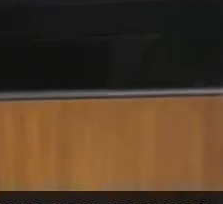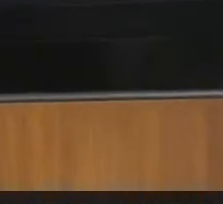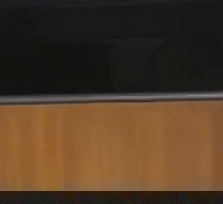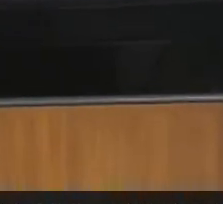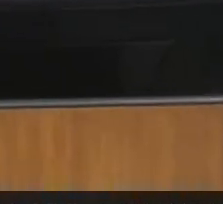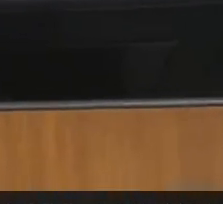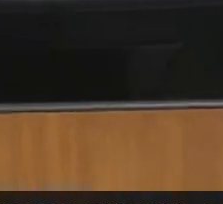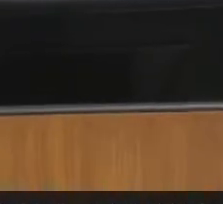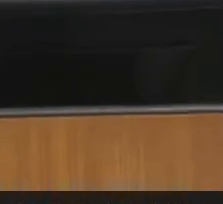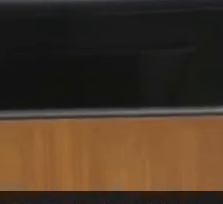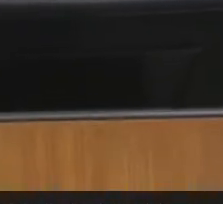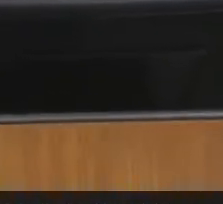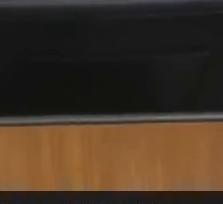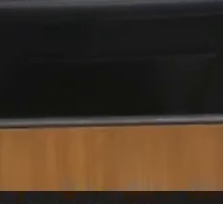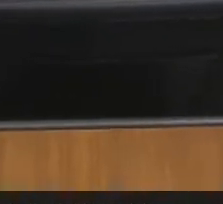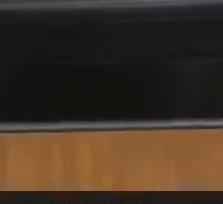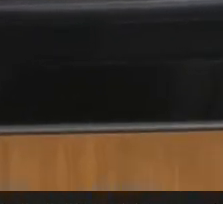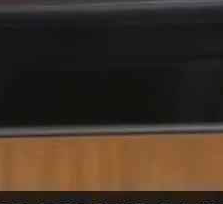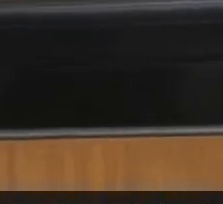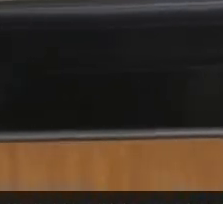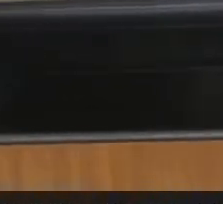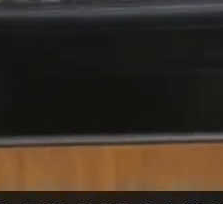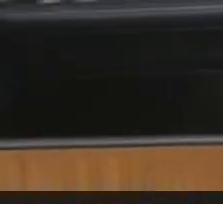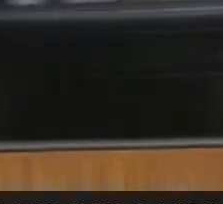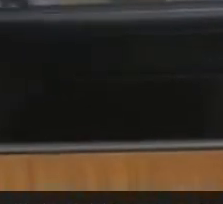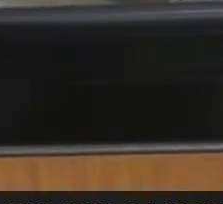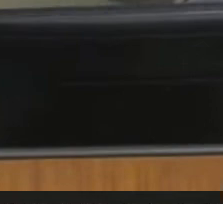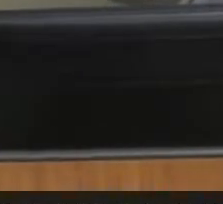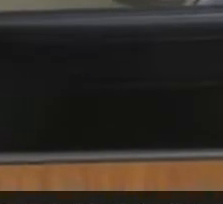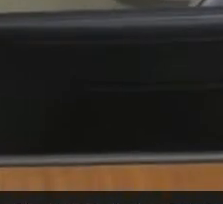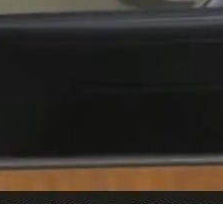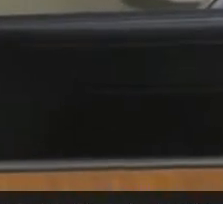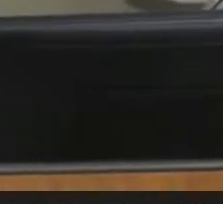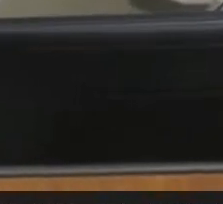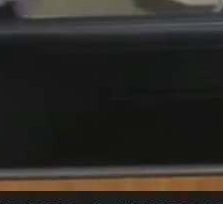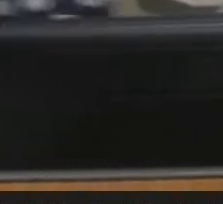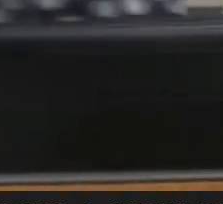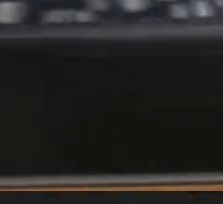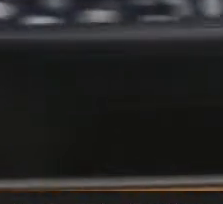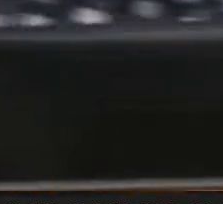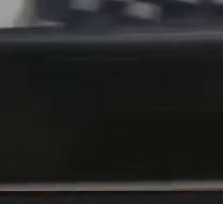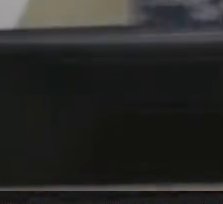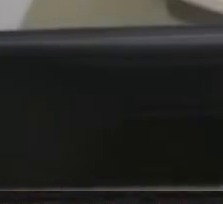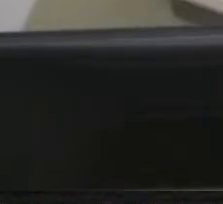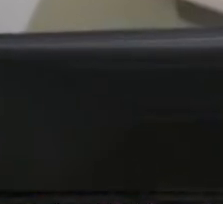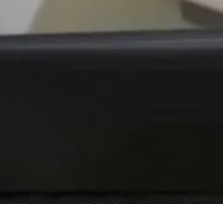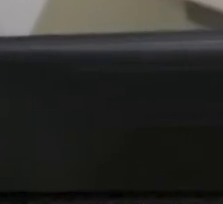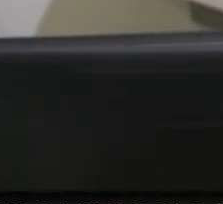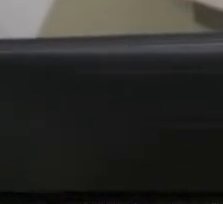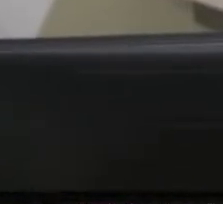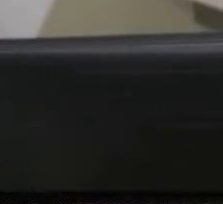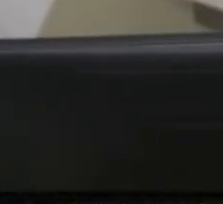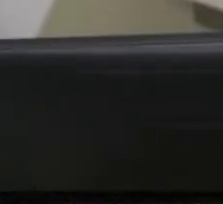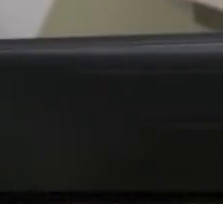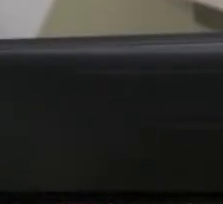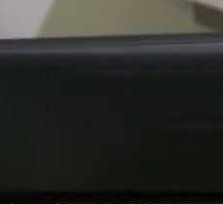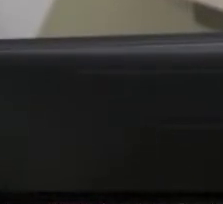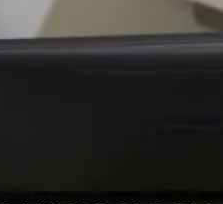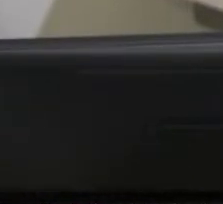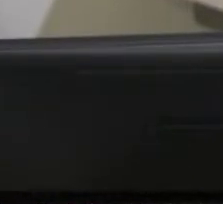Passa-se a primeira fase da terceira parte da reunião, que compreende a audiência de convidados,